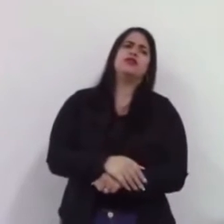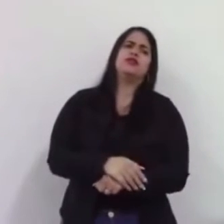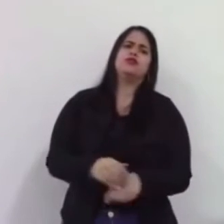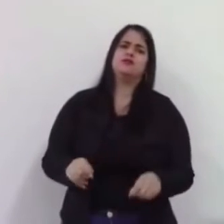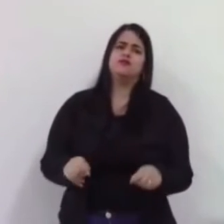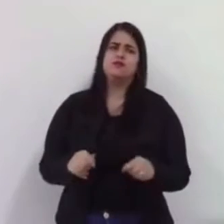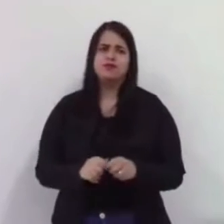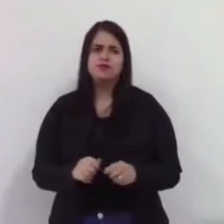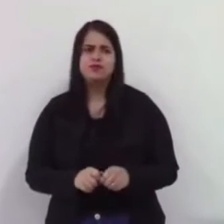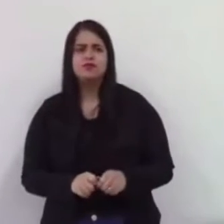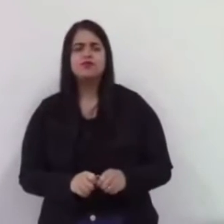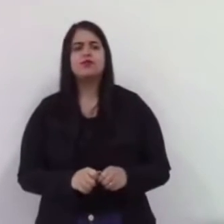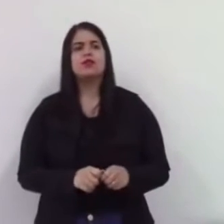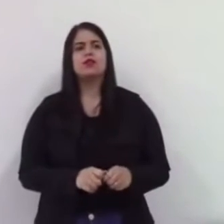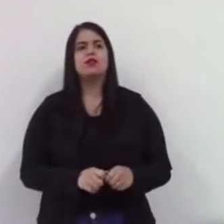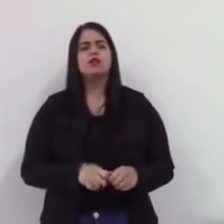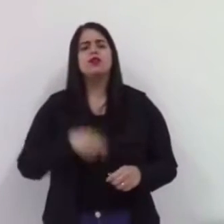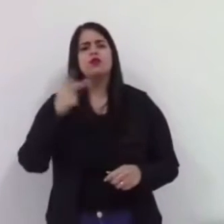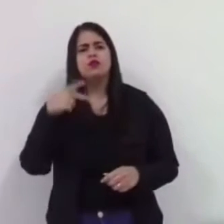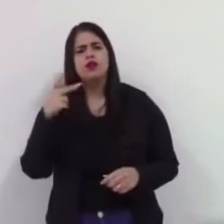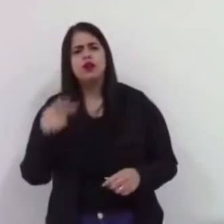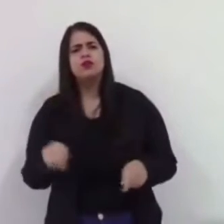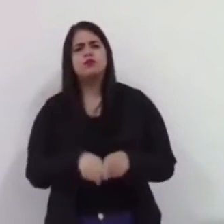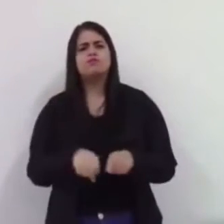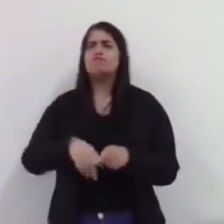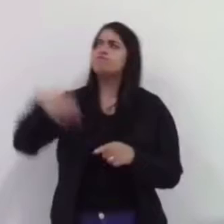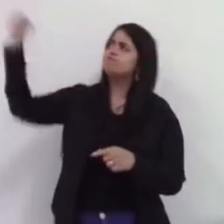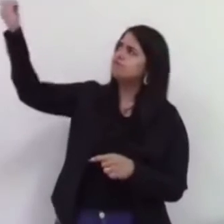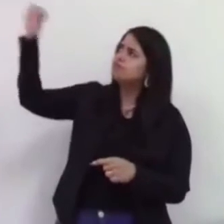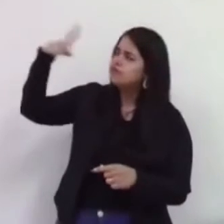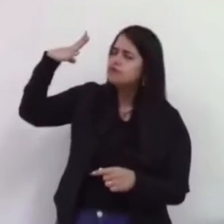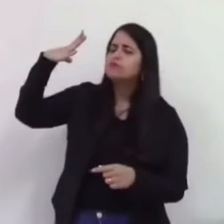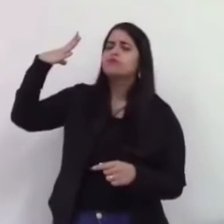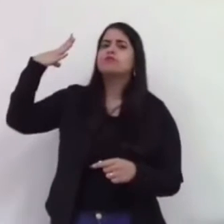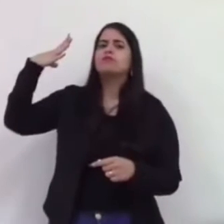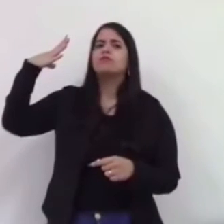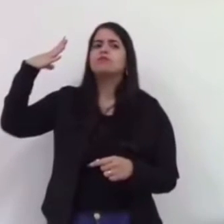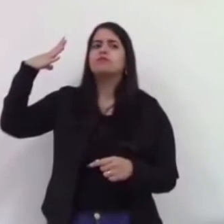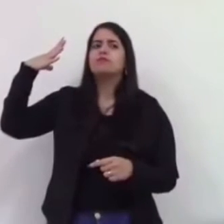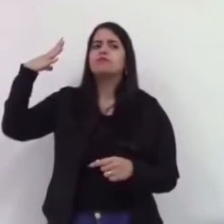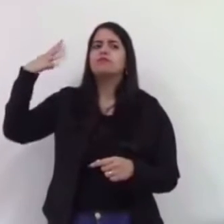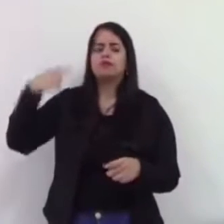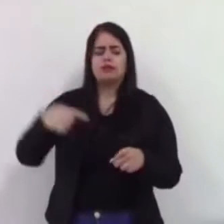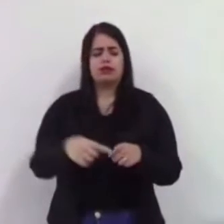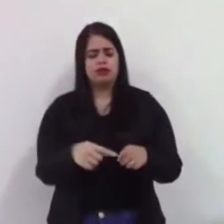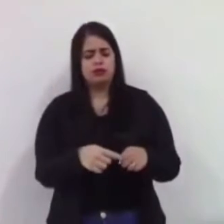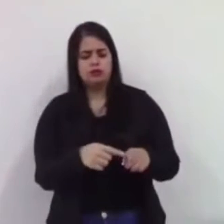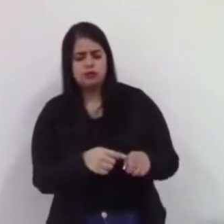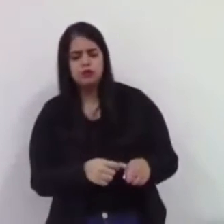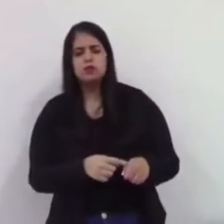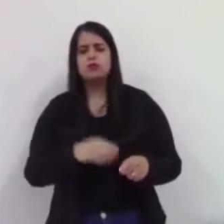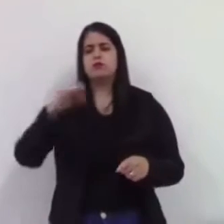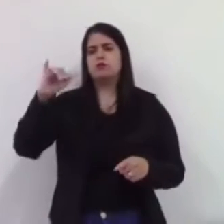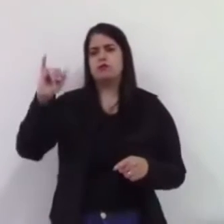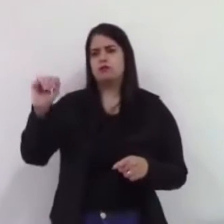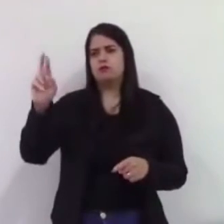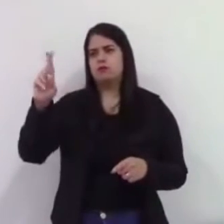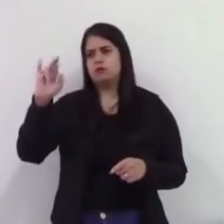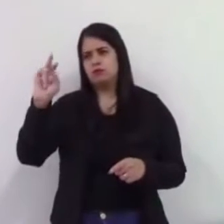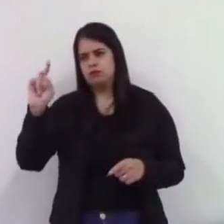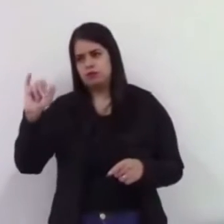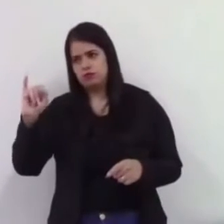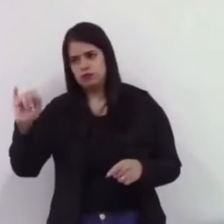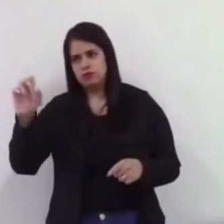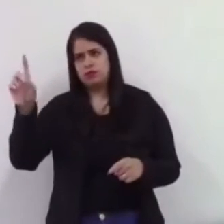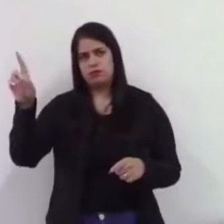Bruno, esteve aqui e falou sobre a iluminação lá do Ciridó, né, que está um caos grande, mas só não está